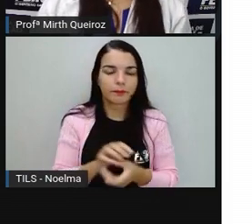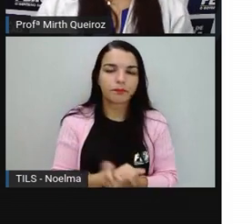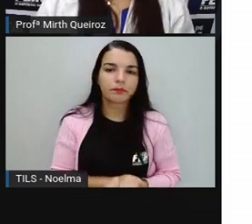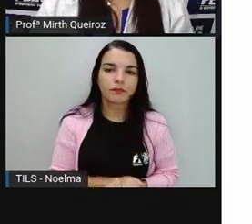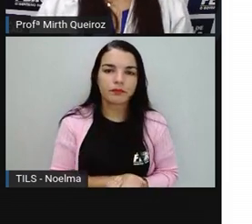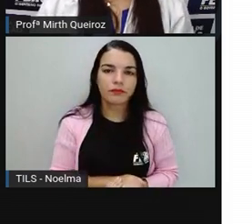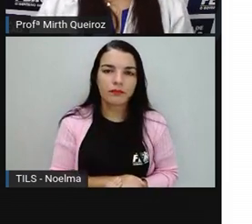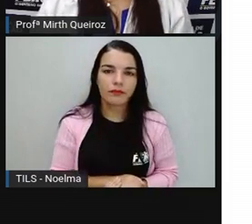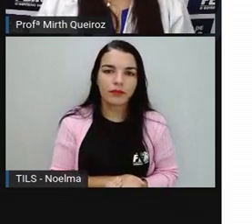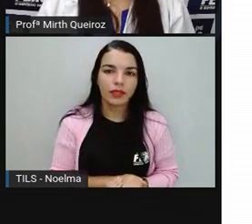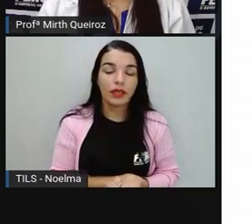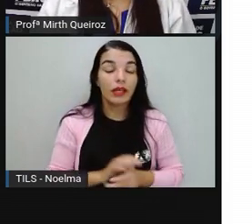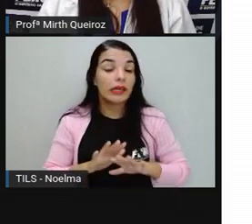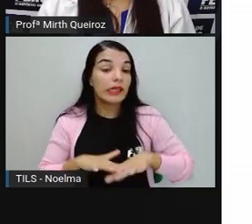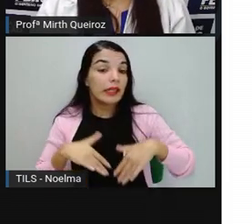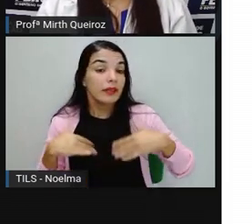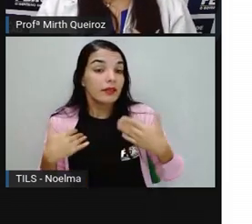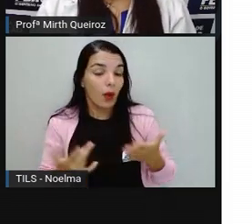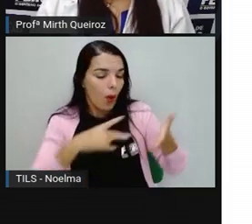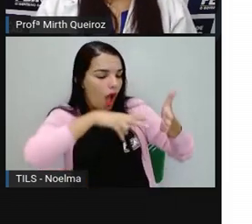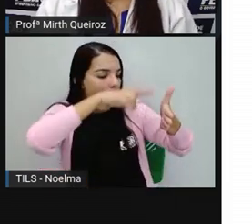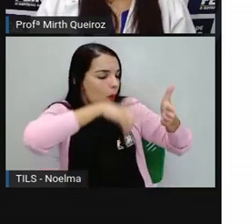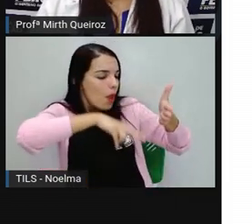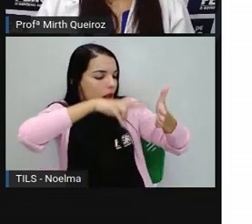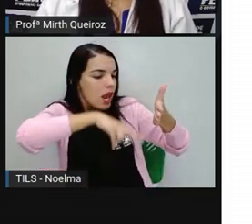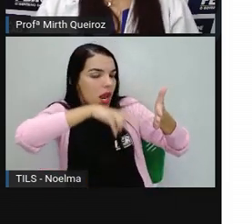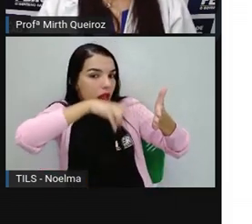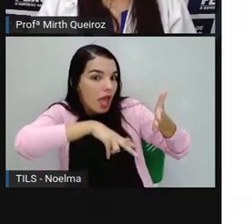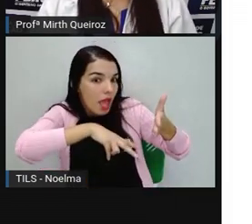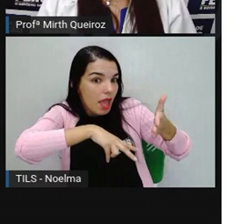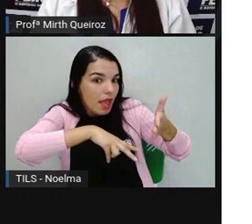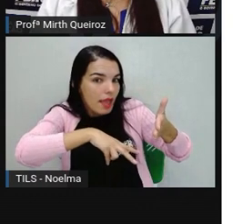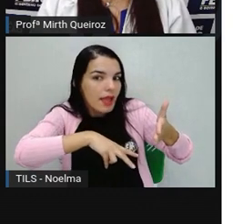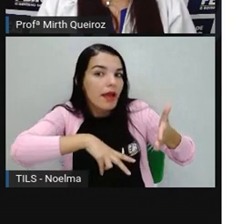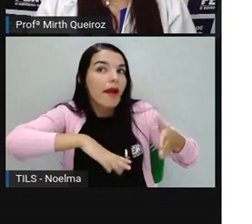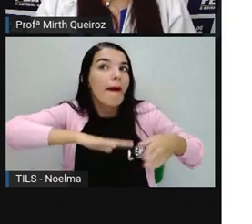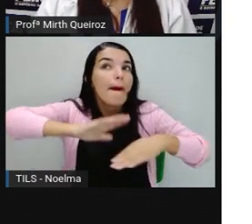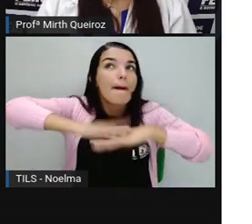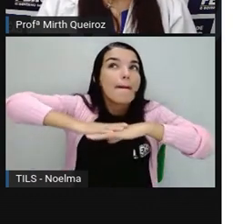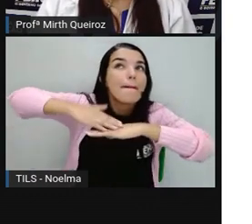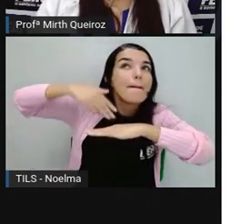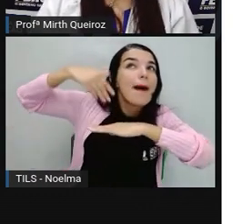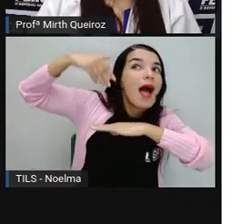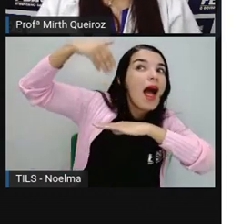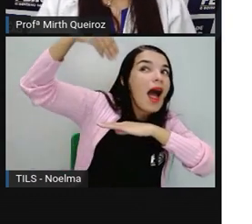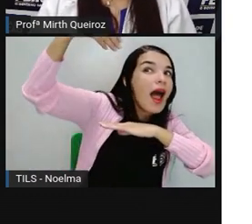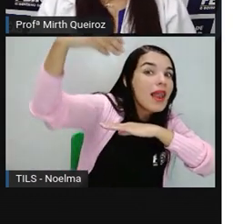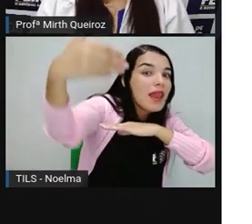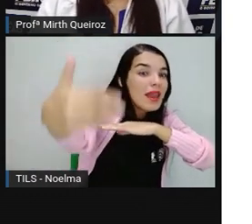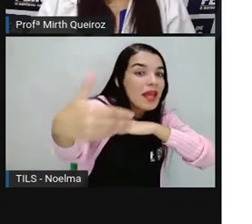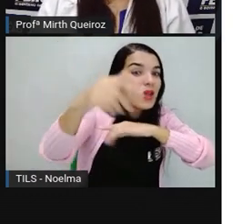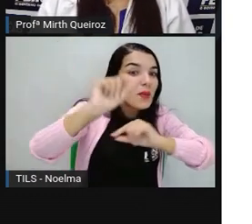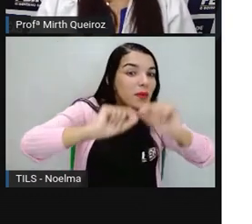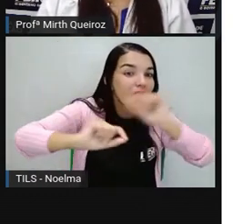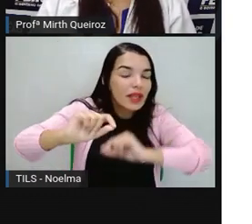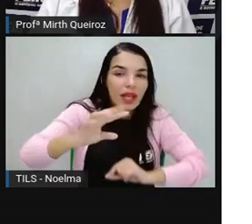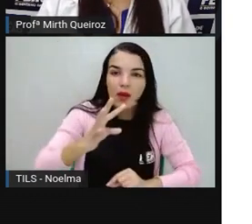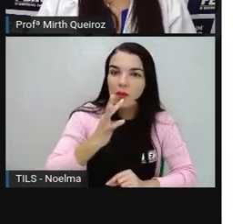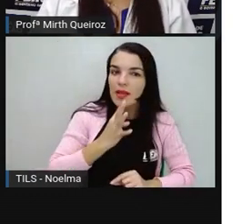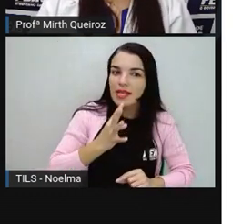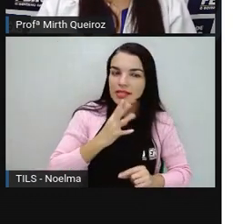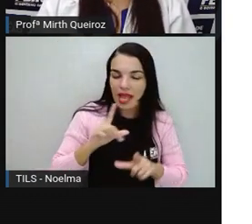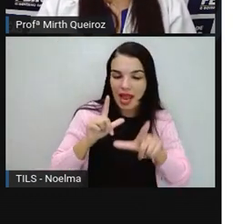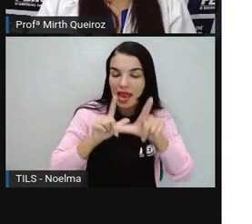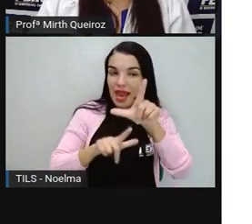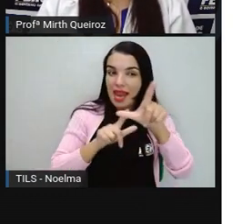Então, neste caso, o ato de ler, ele vai muito além do reconhecimento das letras e das palavras. Pois